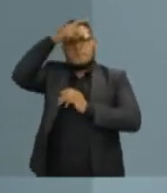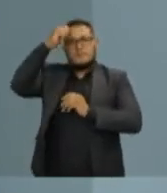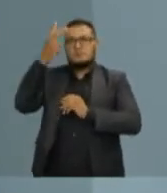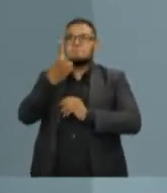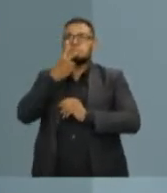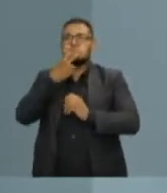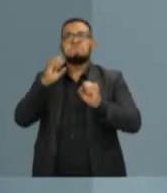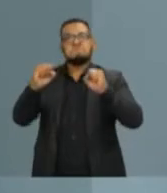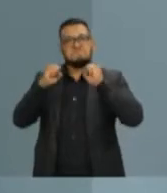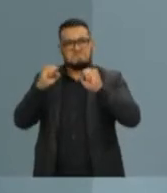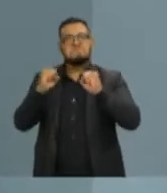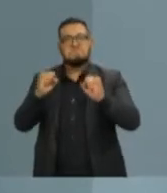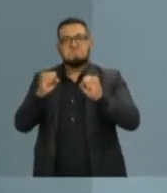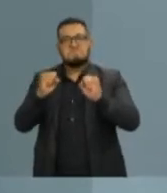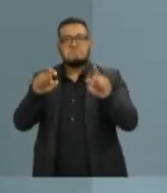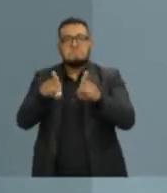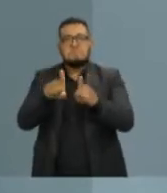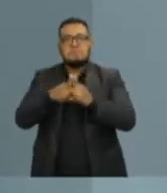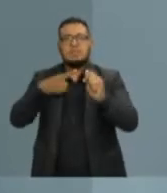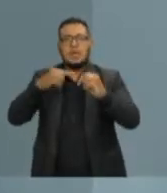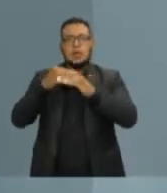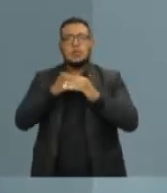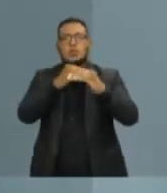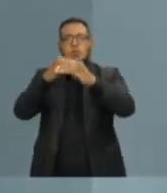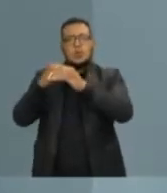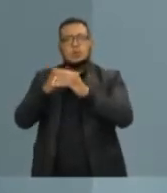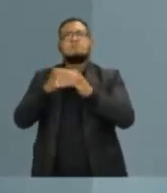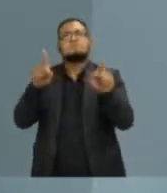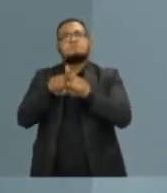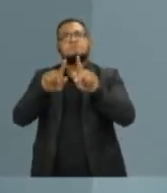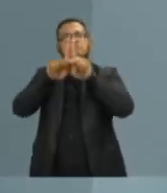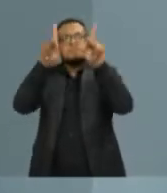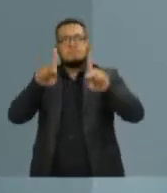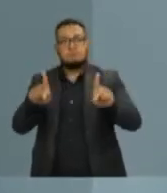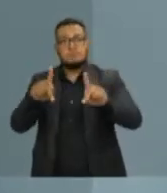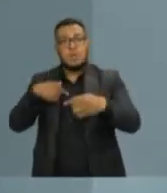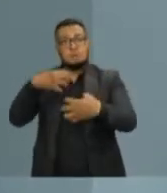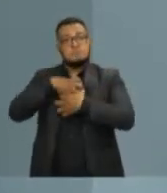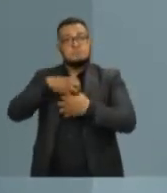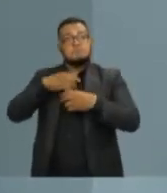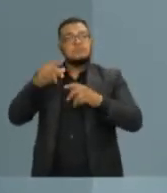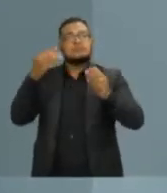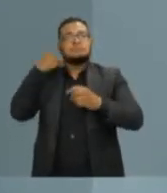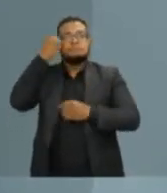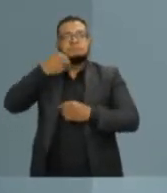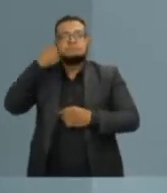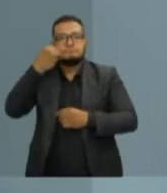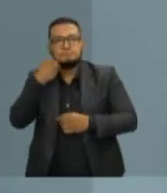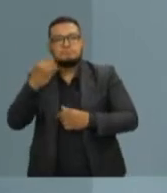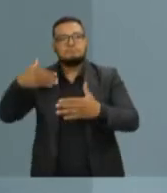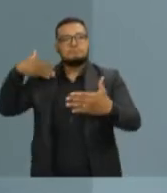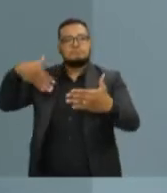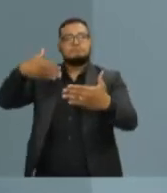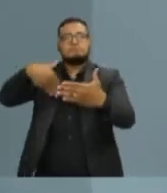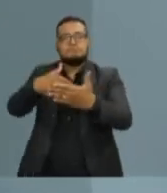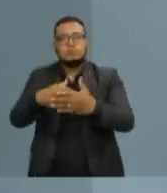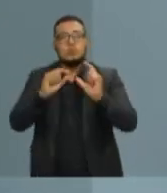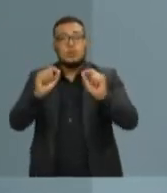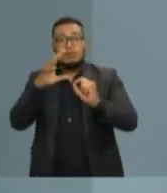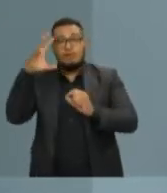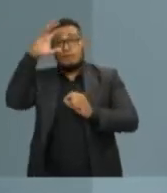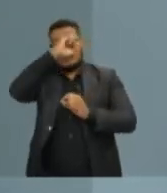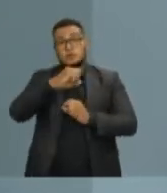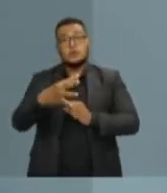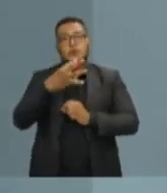honradez, trazendo paz e igualdade para a cidade. Trago a minha experiência como auditor do Tribunal de Contas do Estado do Espírito Santo, onde aprendemos a